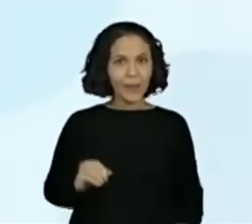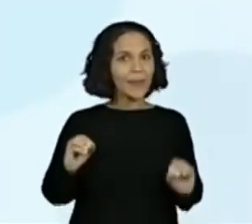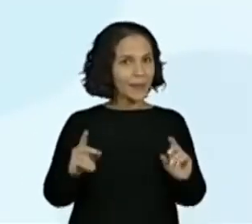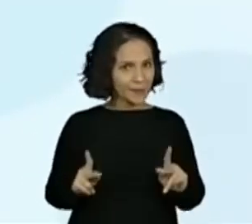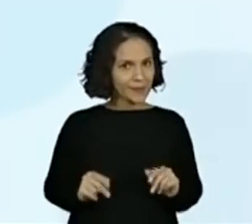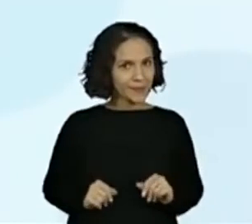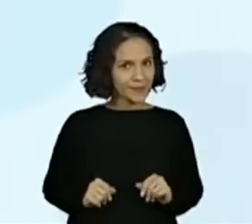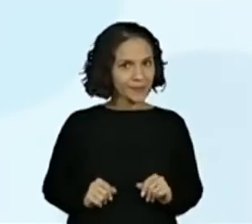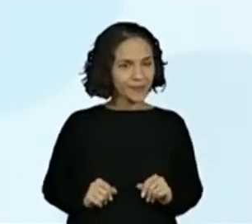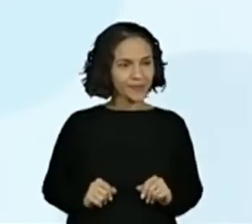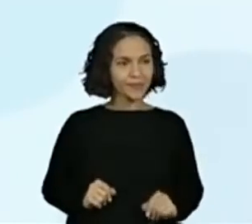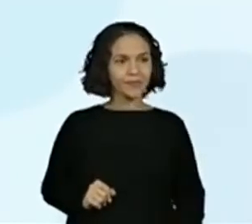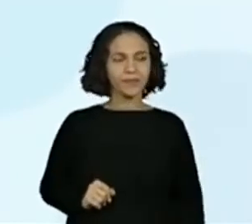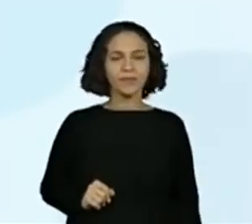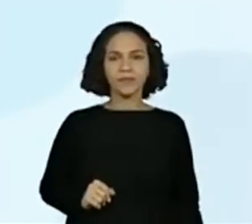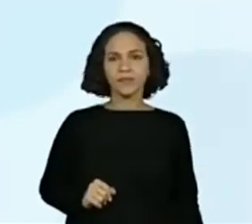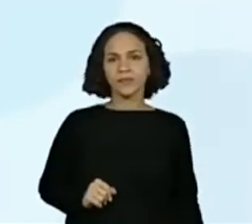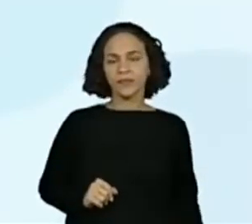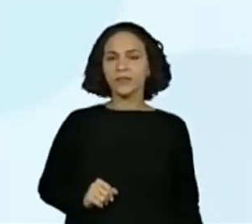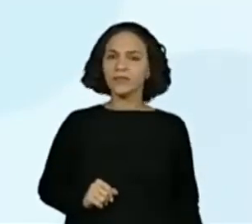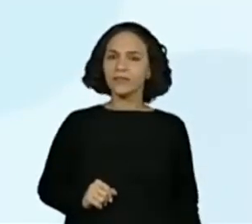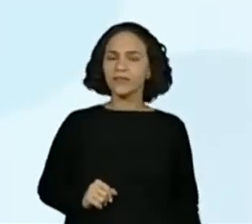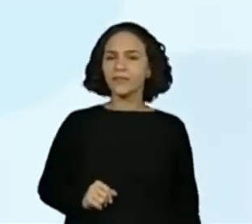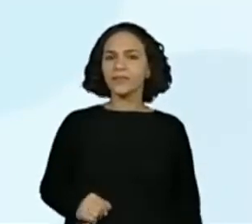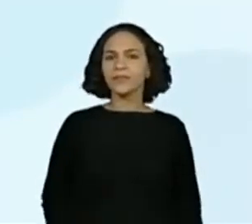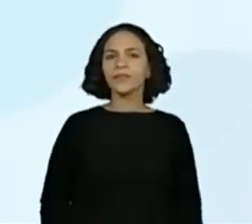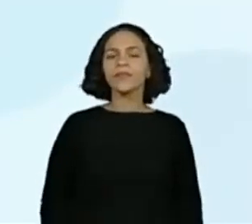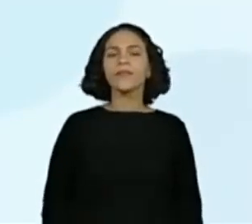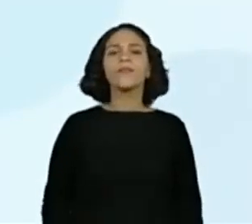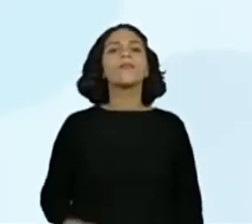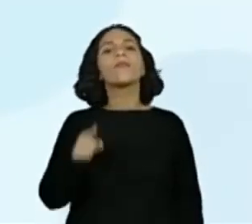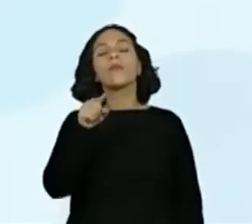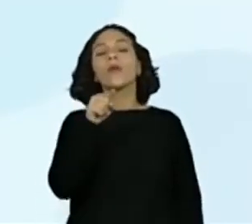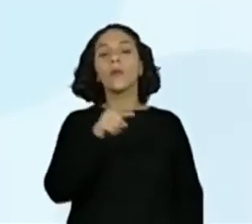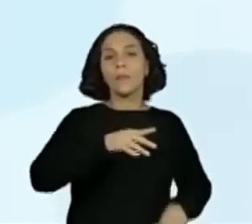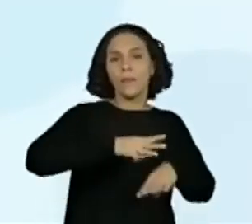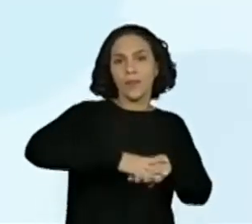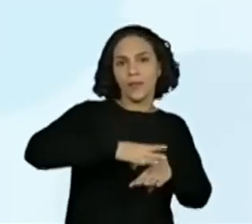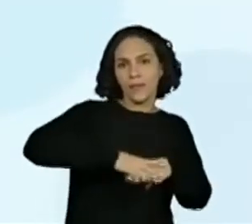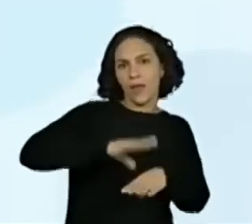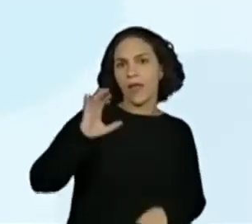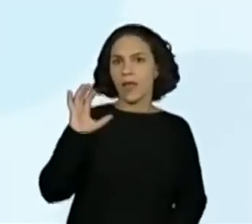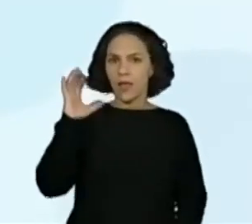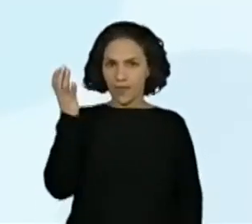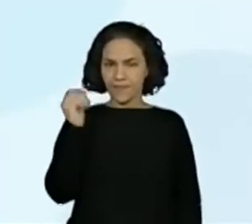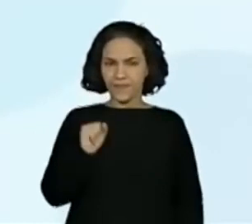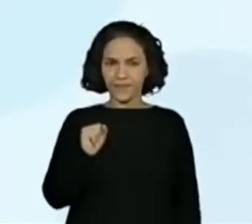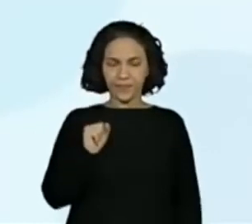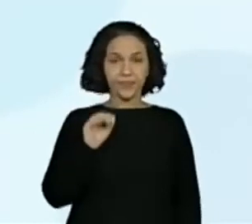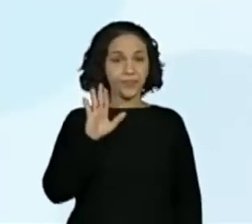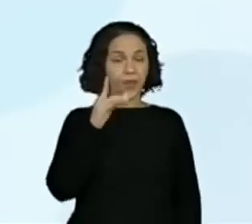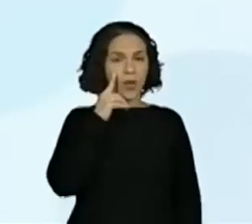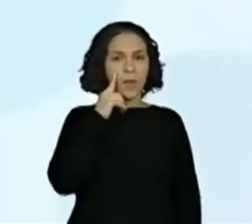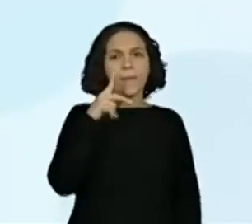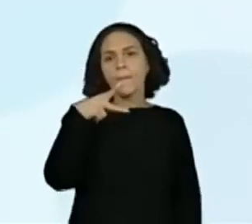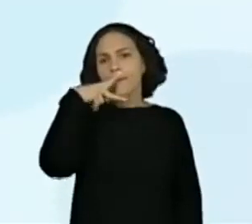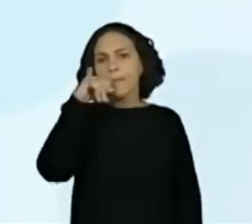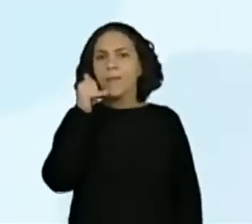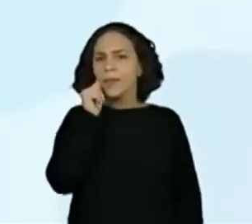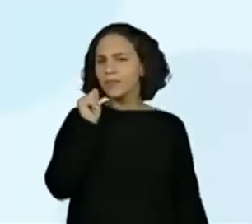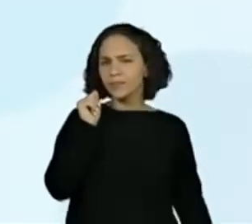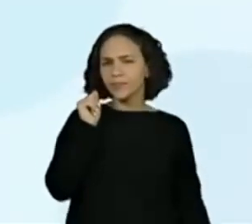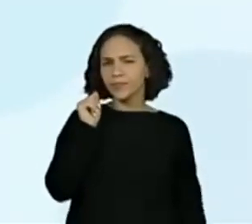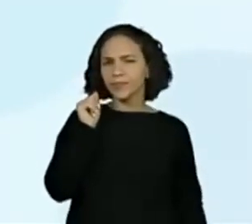Vamos dar uma lidinha, então, nessa nossa situação problema, né? Os pais de Giovana comentaram com a filha